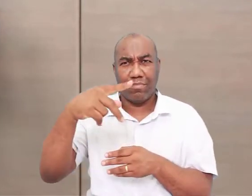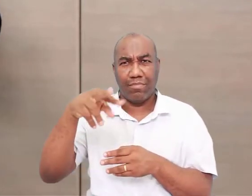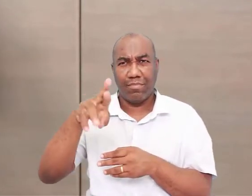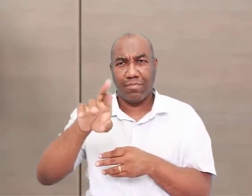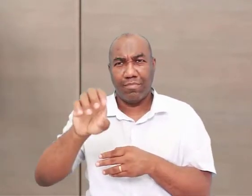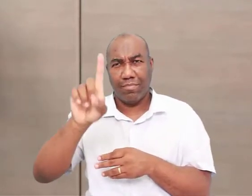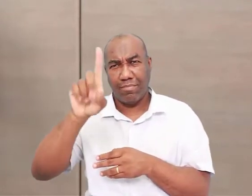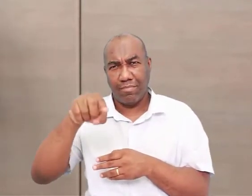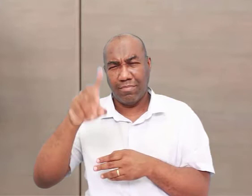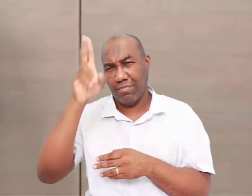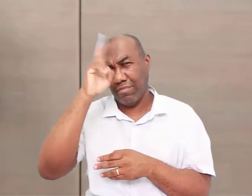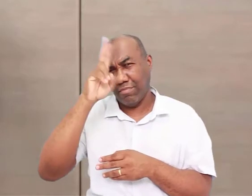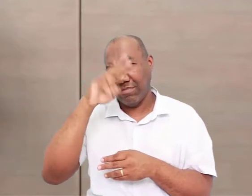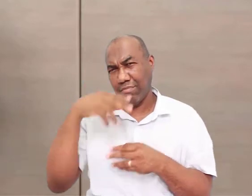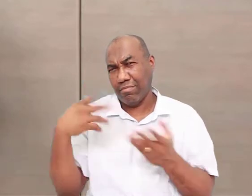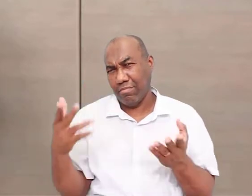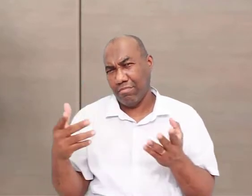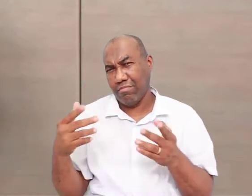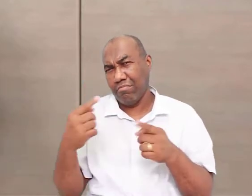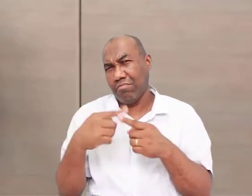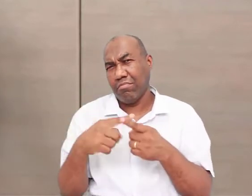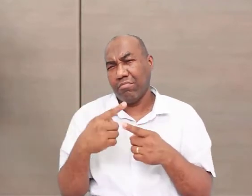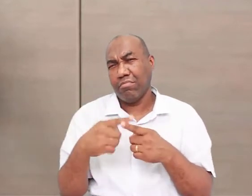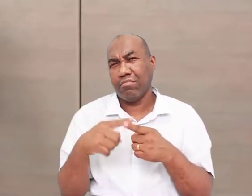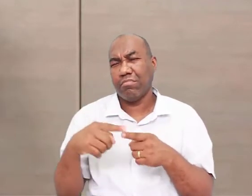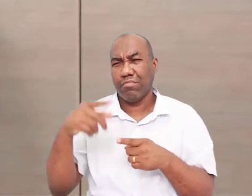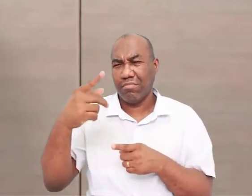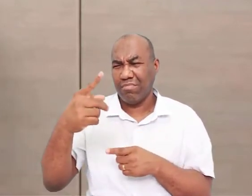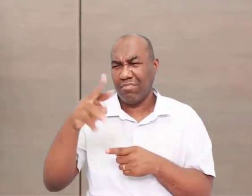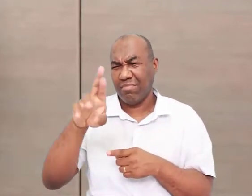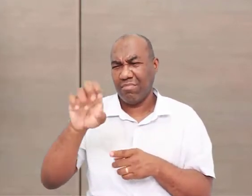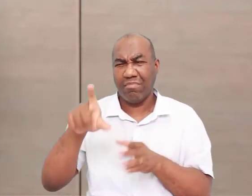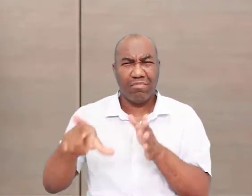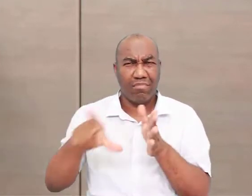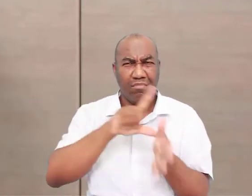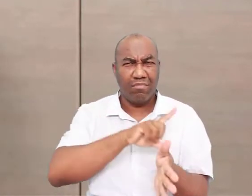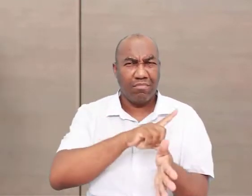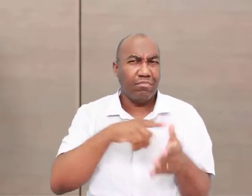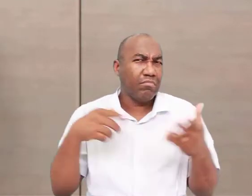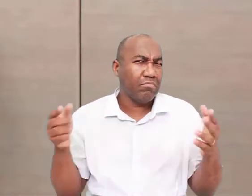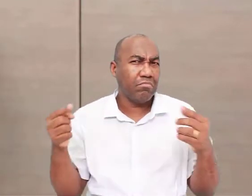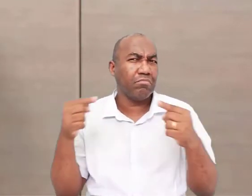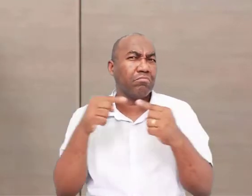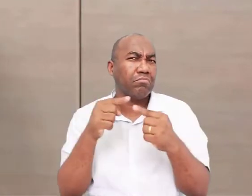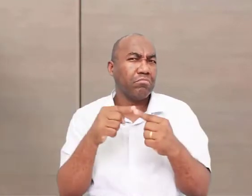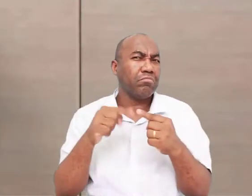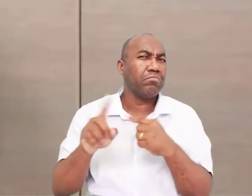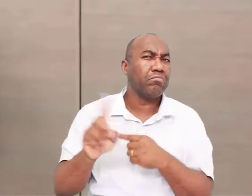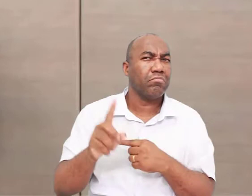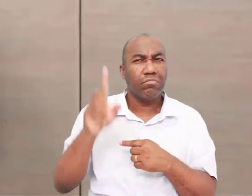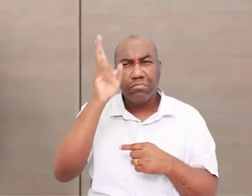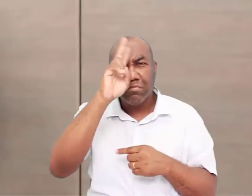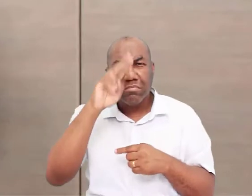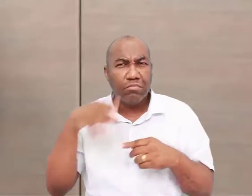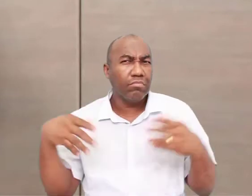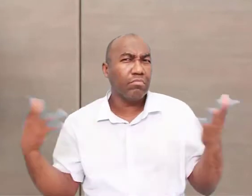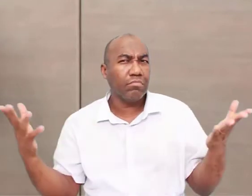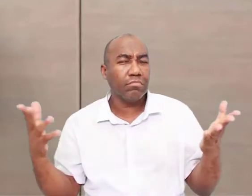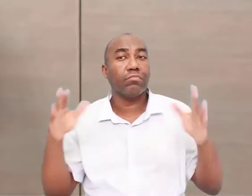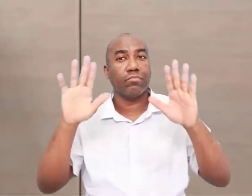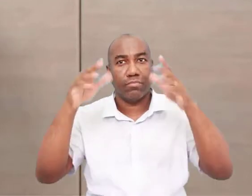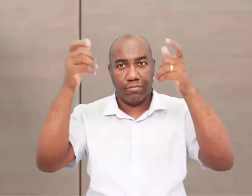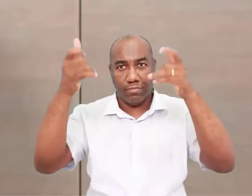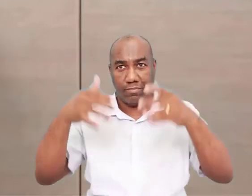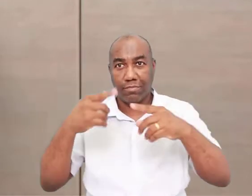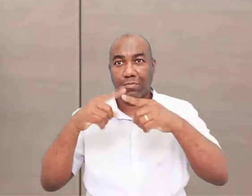né? Ué, porque antes da história, então eles não fizeram história? Claro que eles fizeram, porque nós estamos estudando. Só que a história que eles fizeram, a